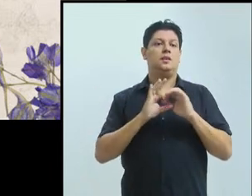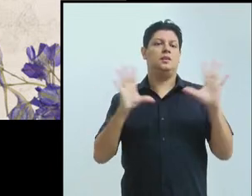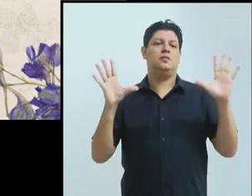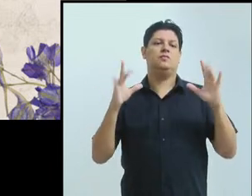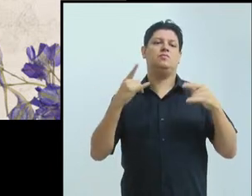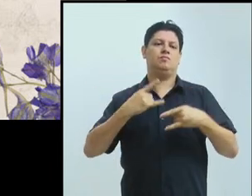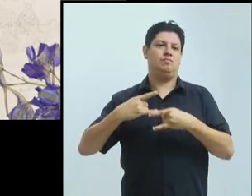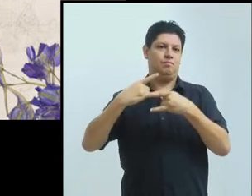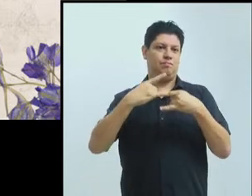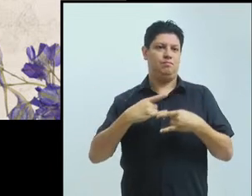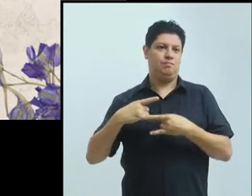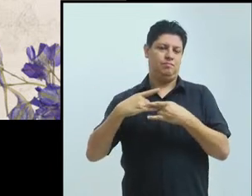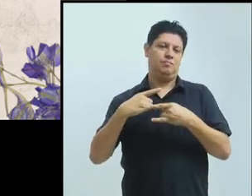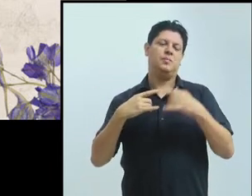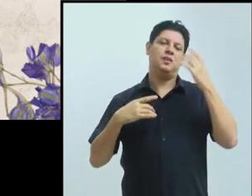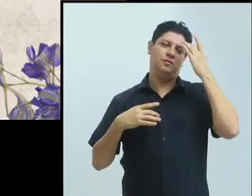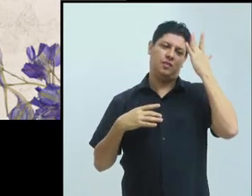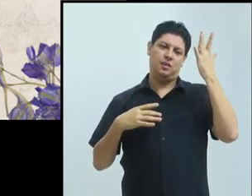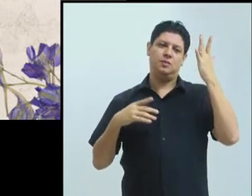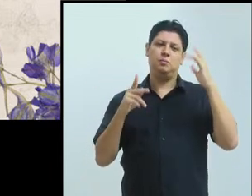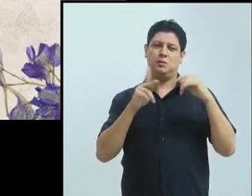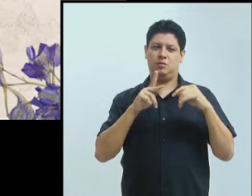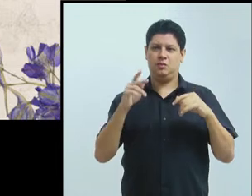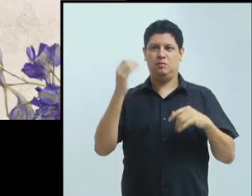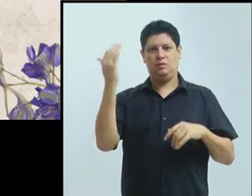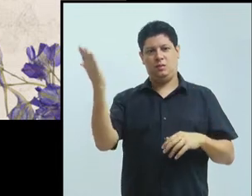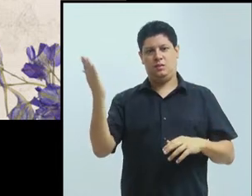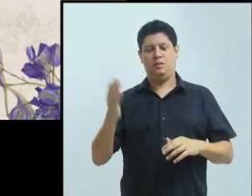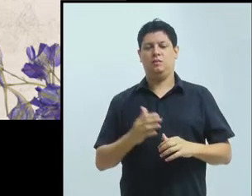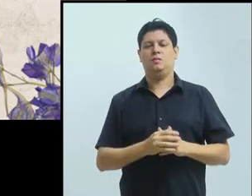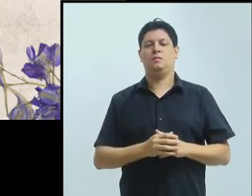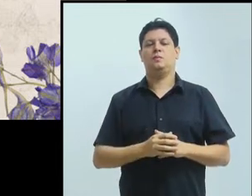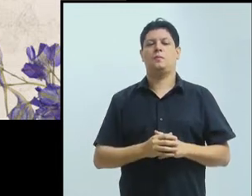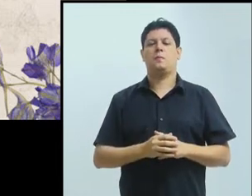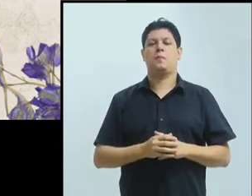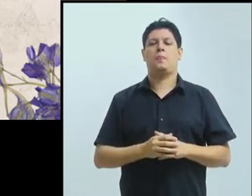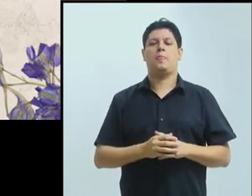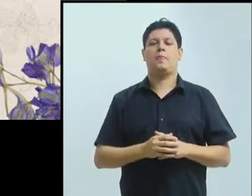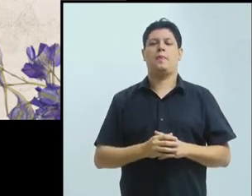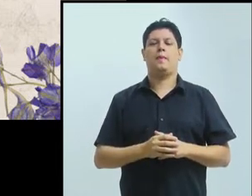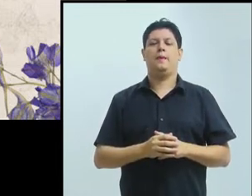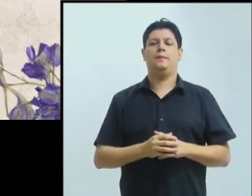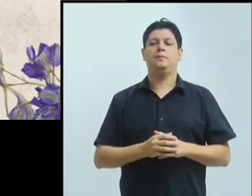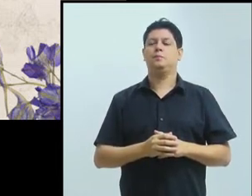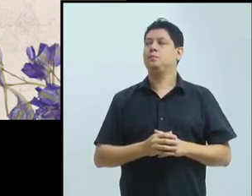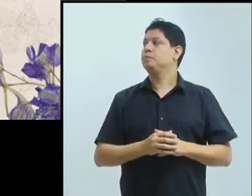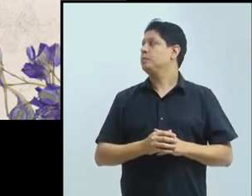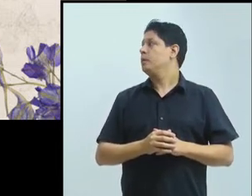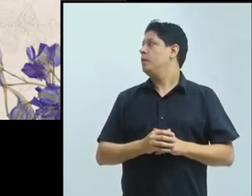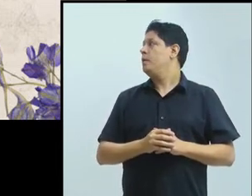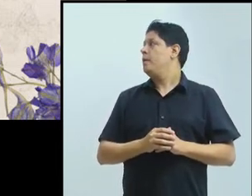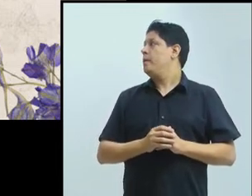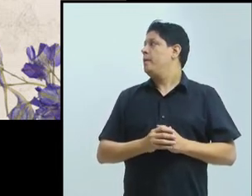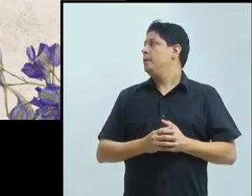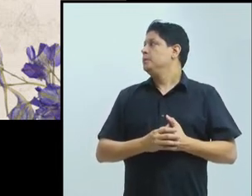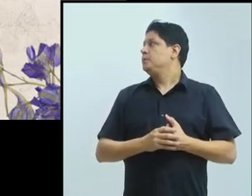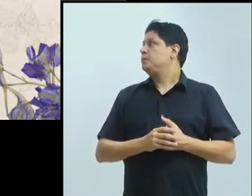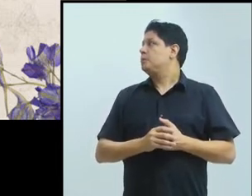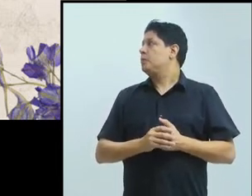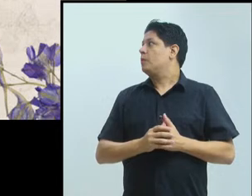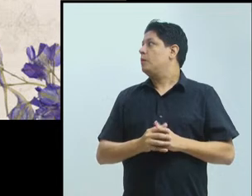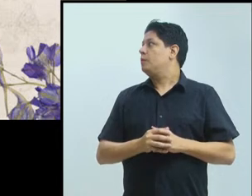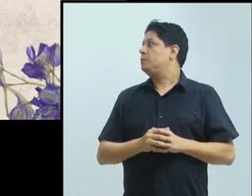um colega de uma outra instituição de fora do país. E a presença de pós